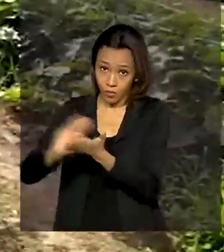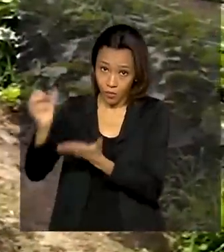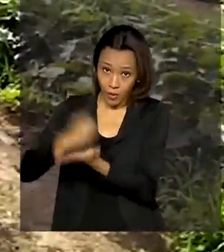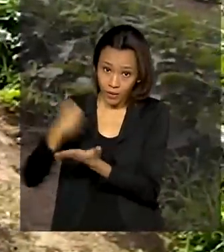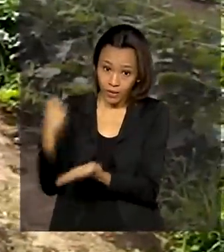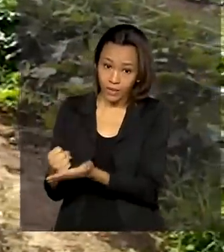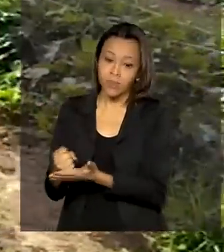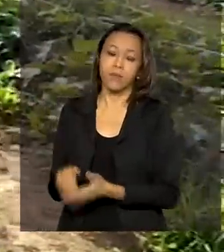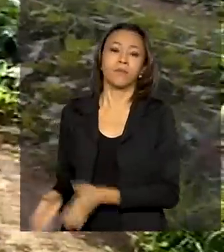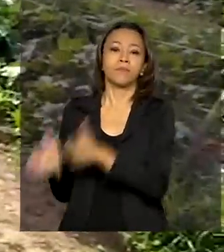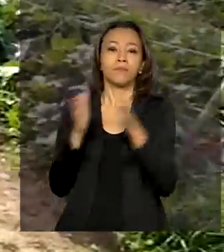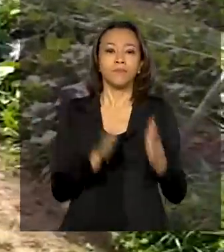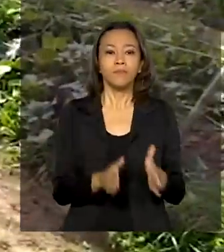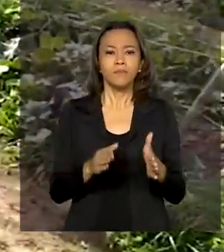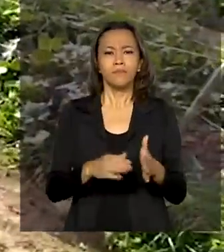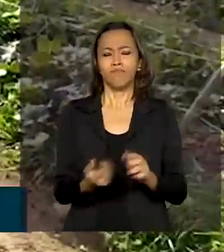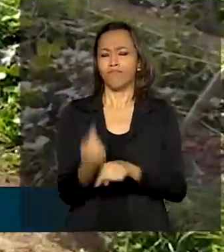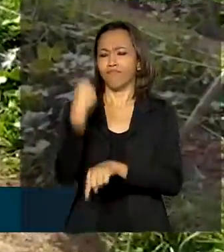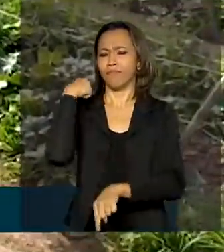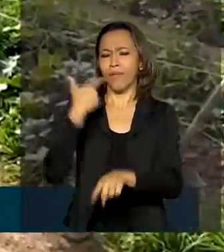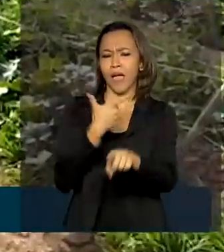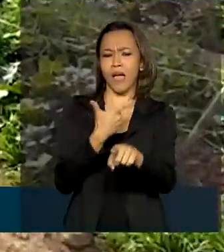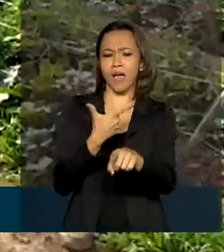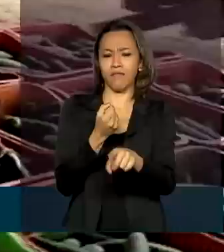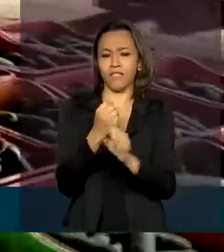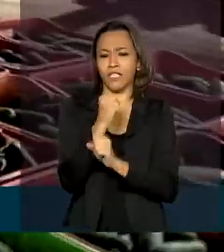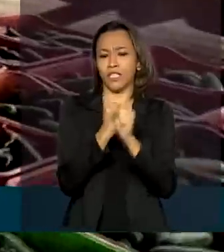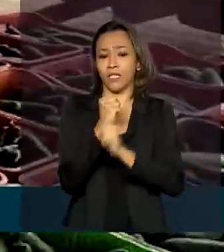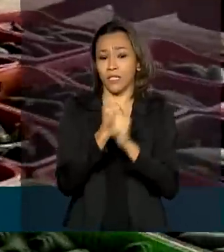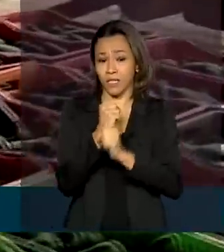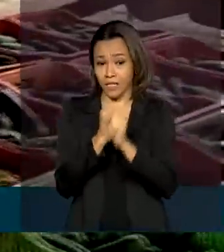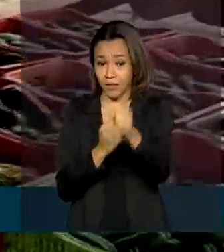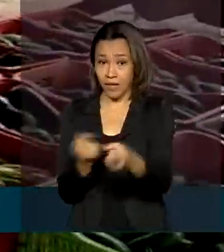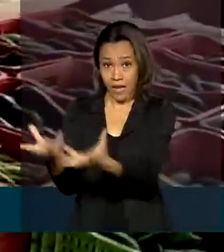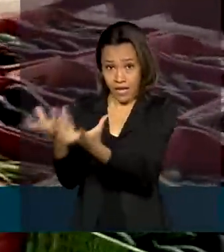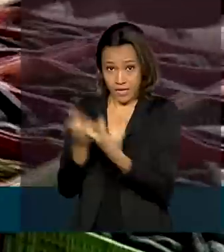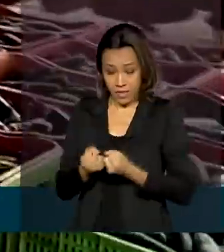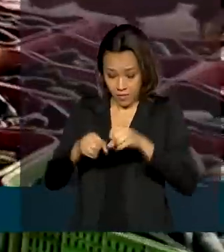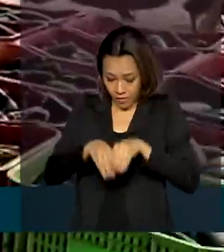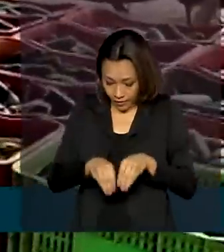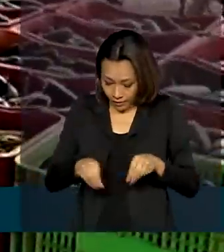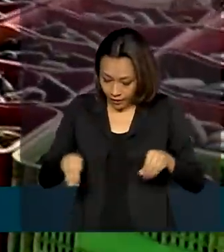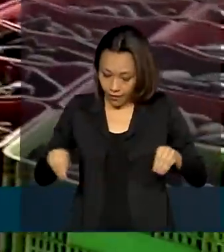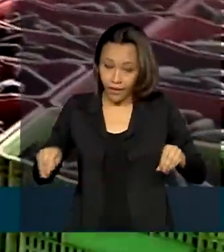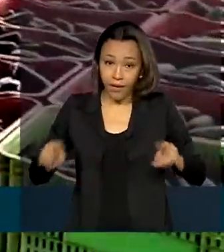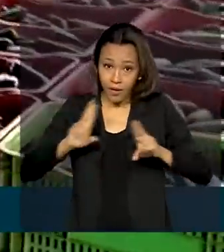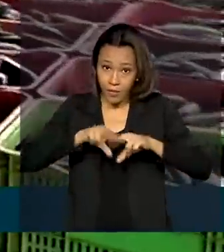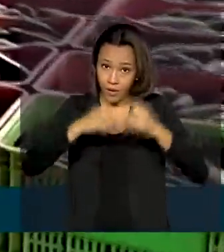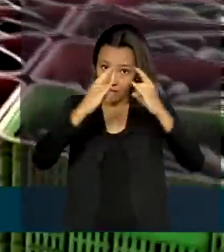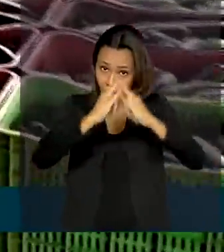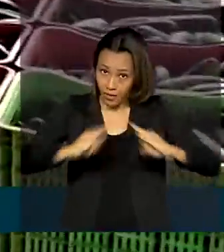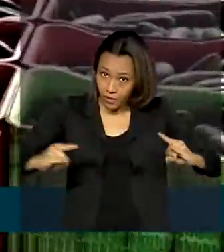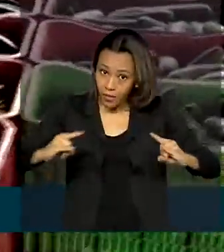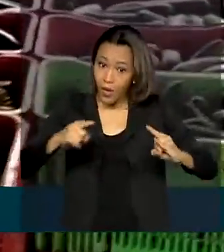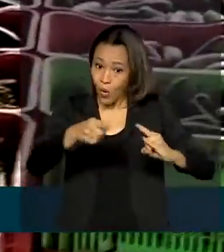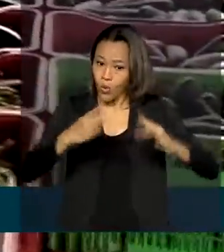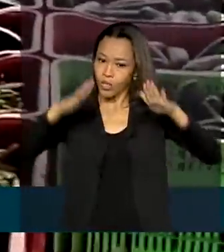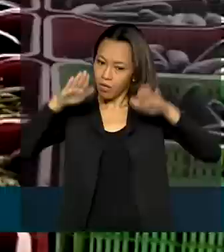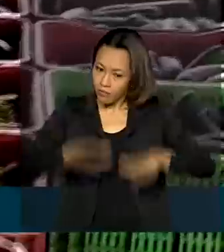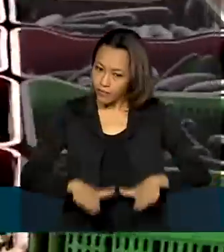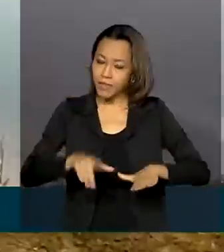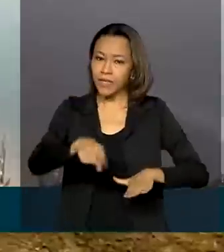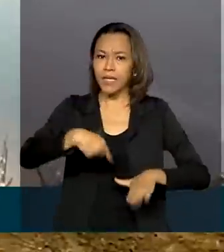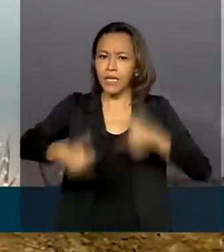Há 20 anos, a Alvenise recebeu um pedaço de terra em Água Fria, Goiás, pela reforma agrária. Hoje, a assentada produz